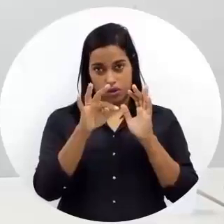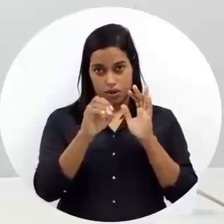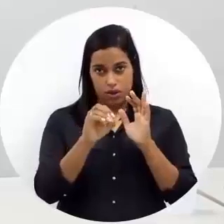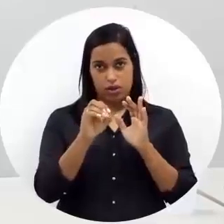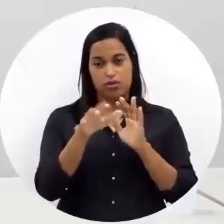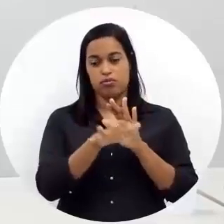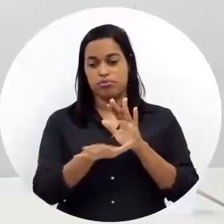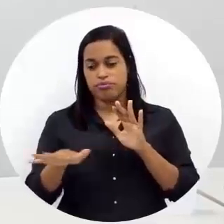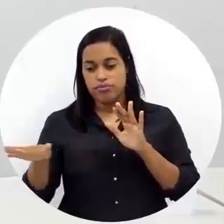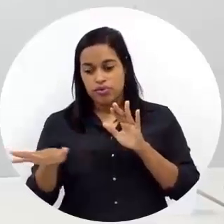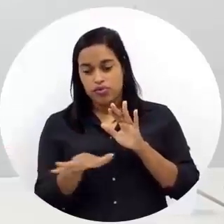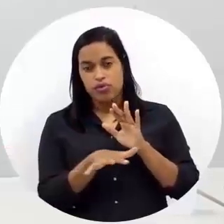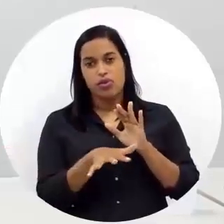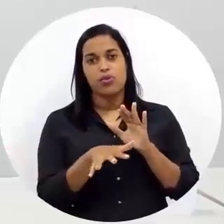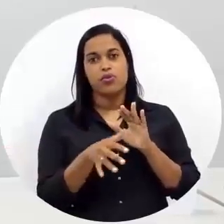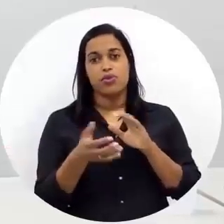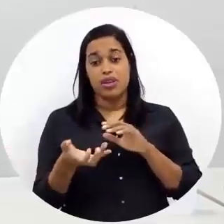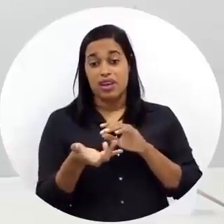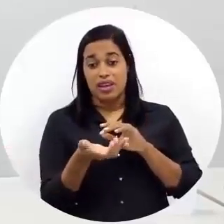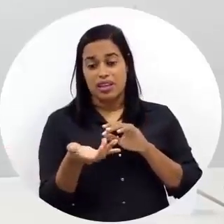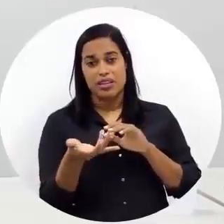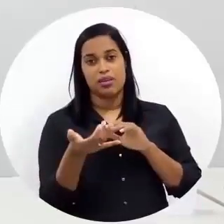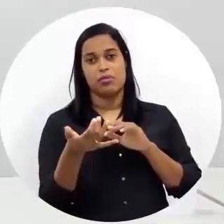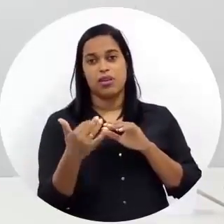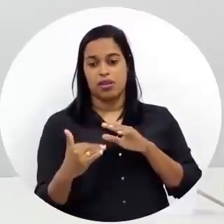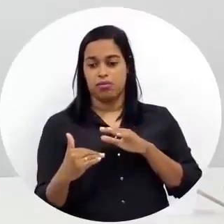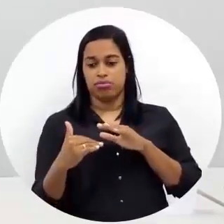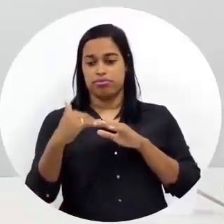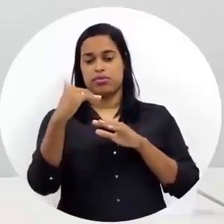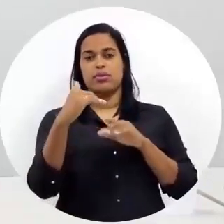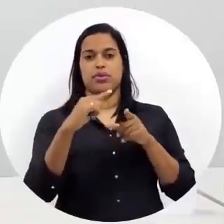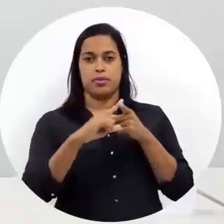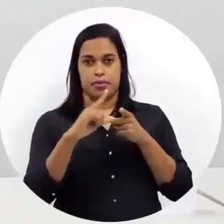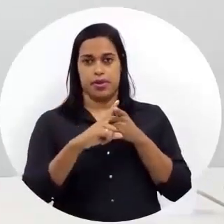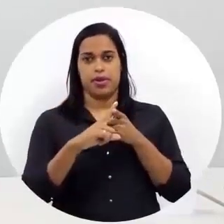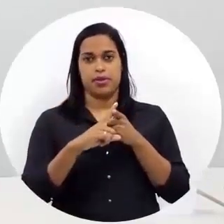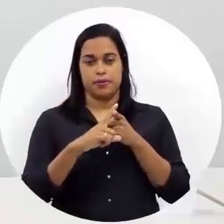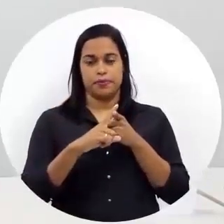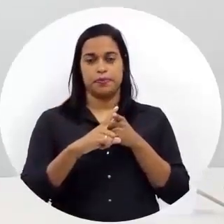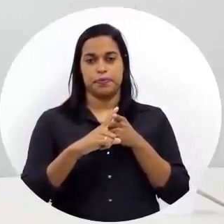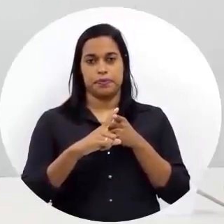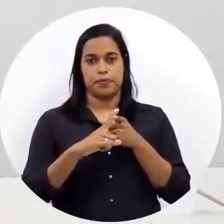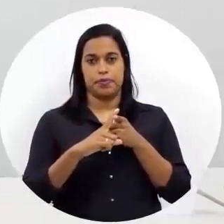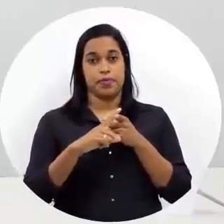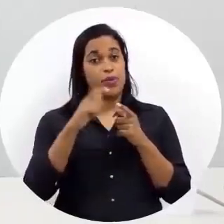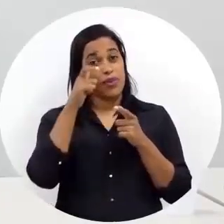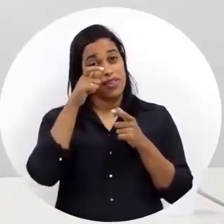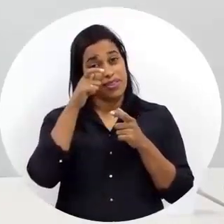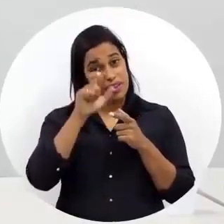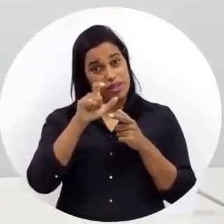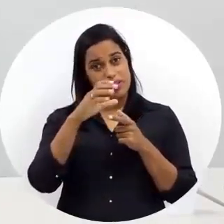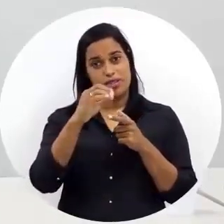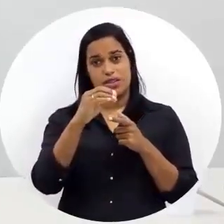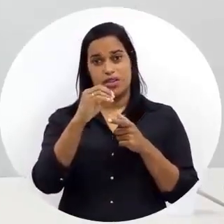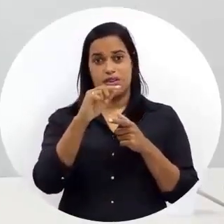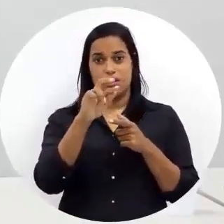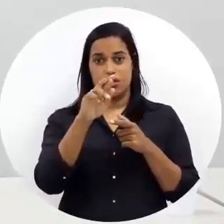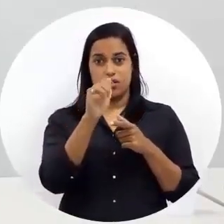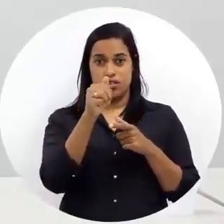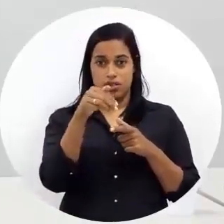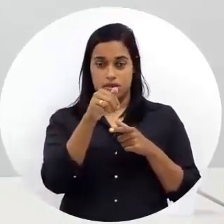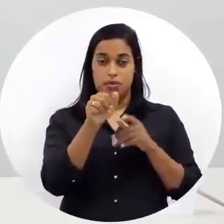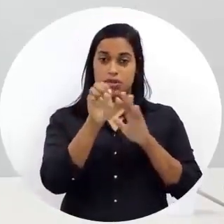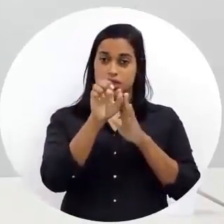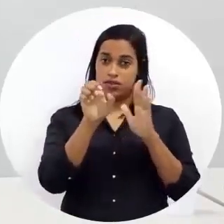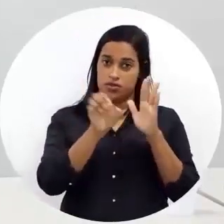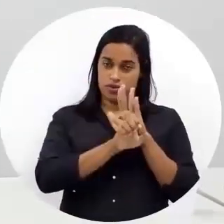é colocada no chão e a grama ela cresce ali, né? E o interessante do copograma